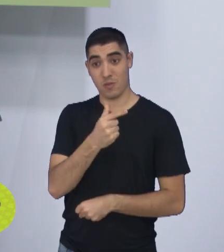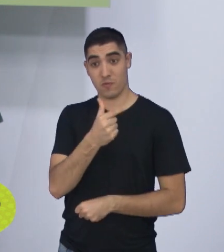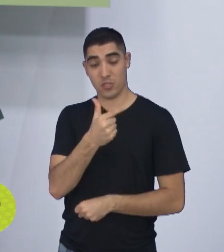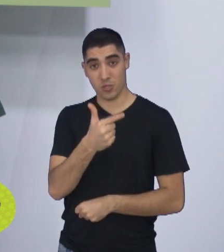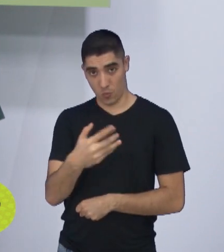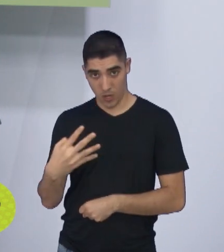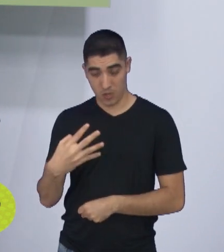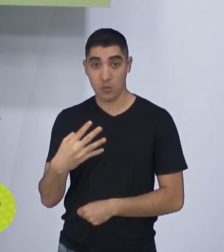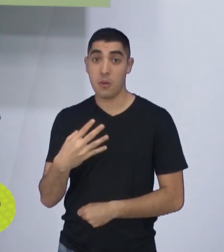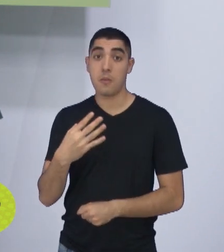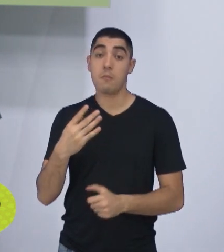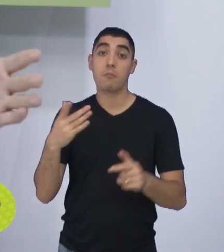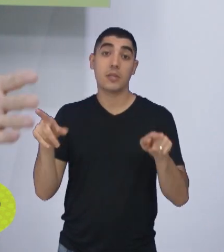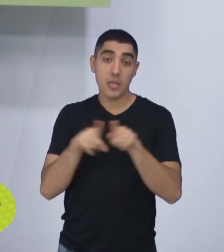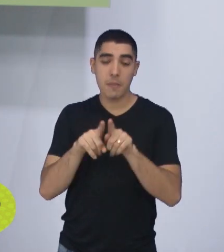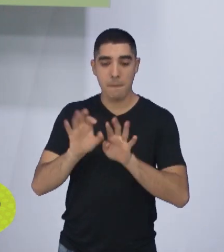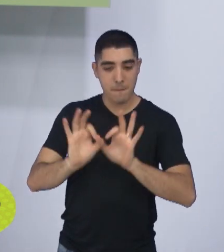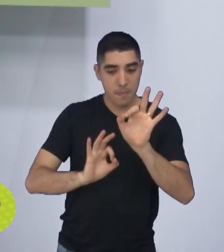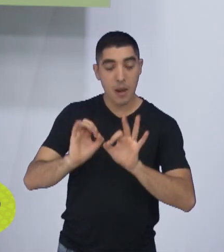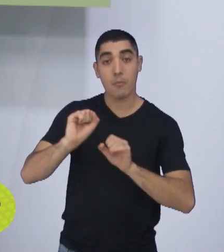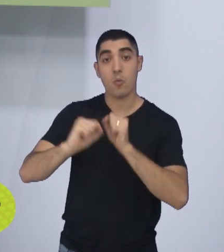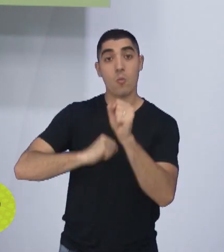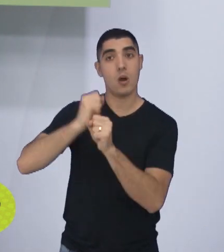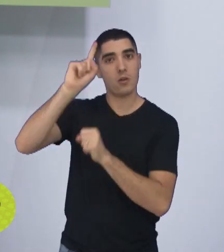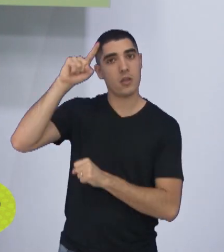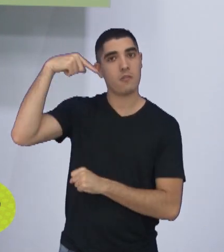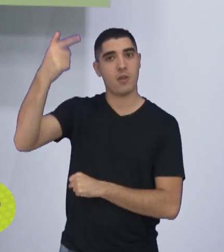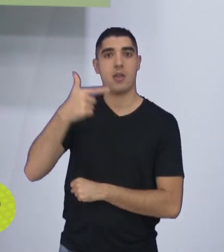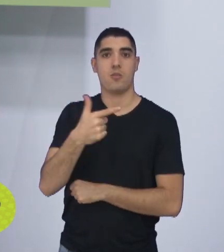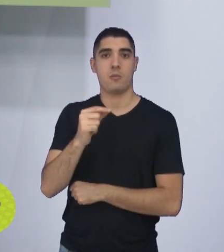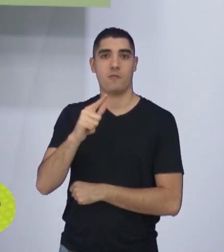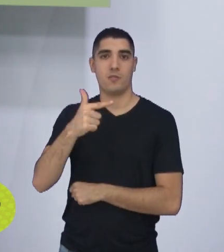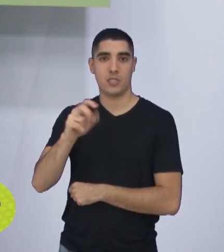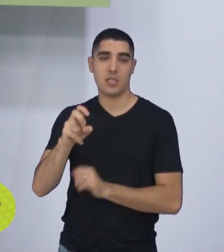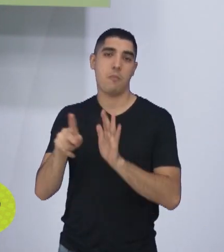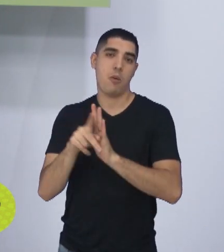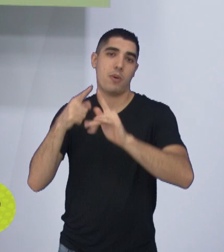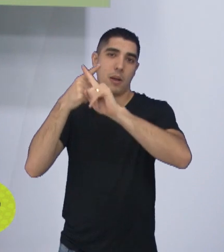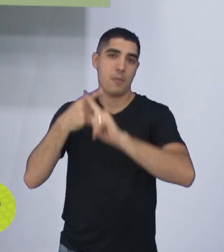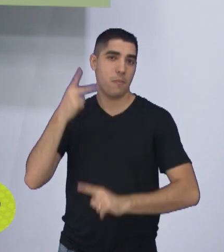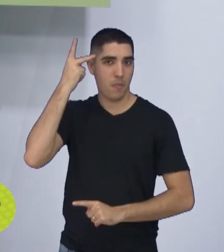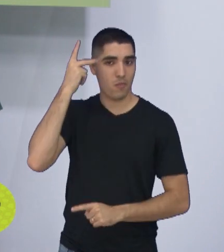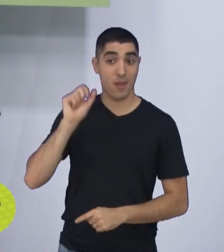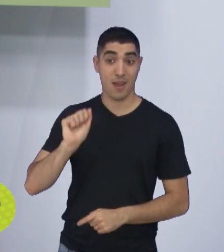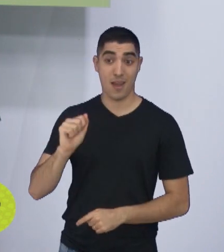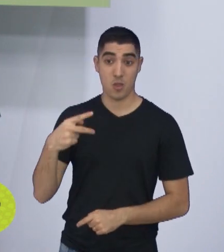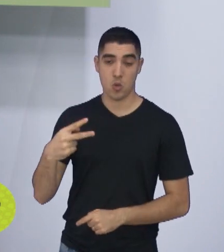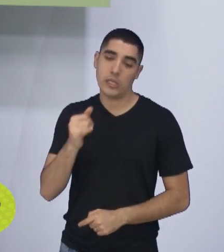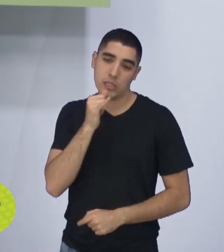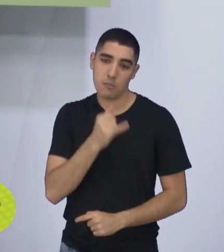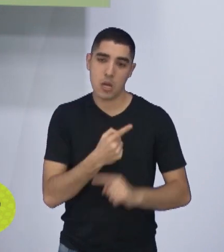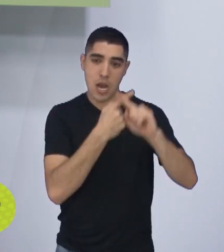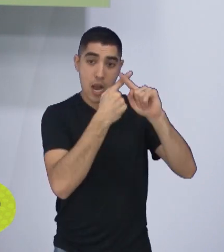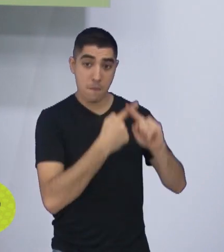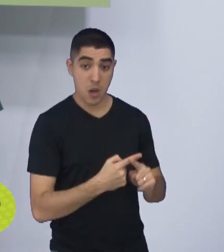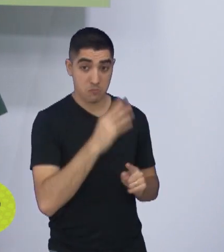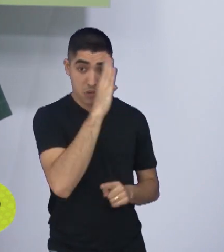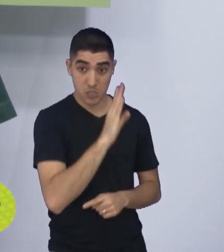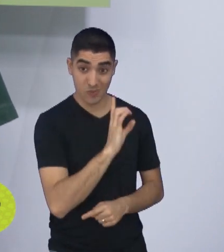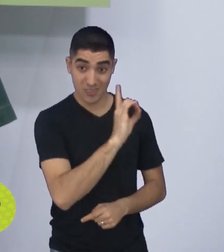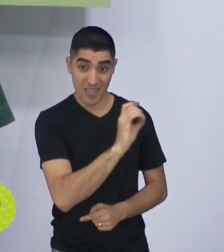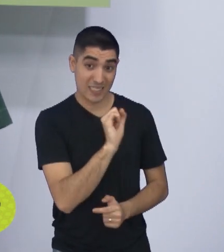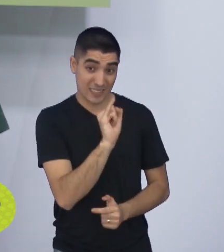mirando para a Série A2, se continuar com o técnico na Série D agora, acaba a Série D, o São José não classifica,